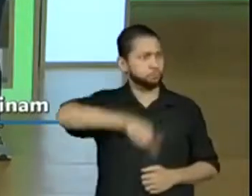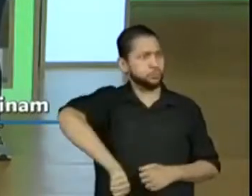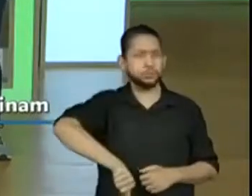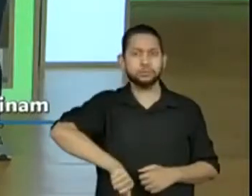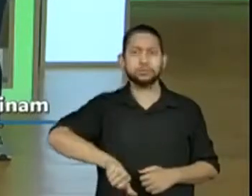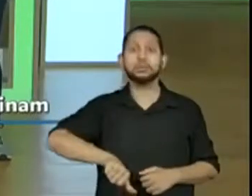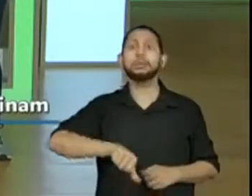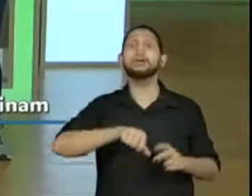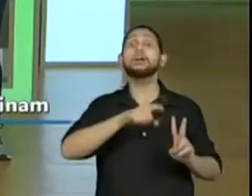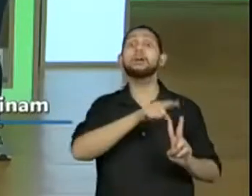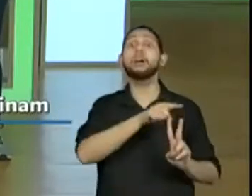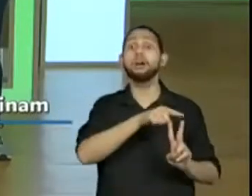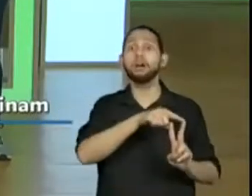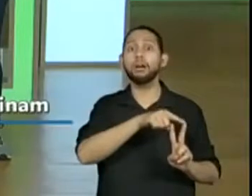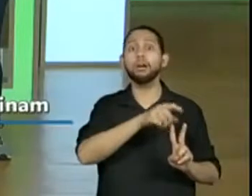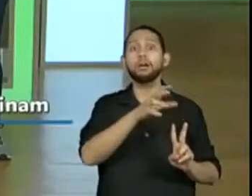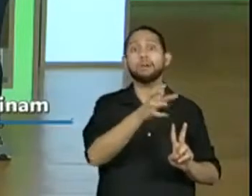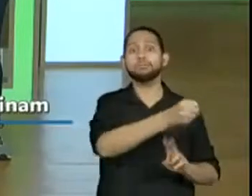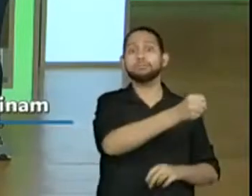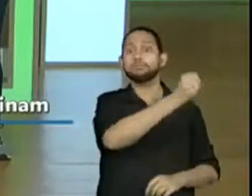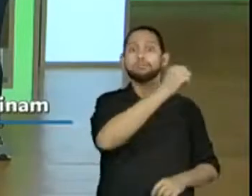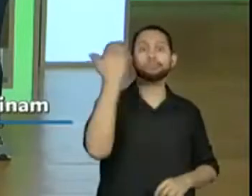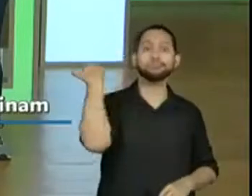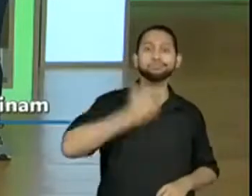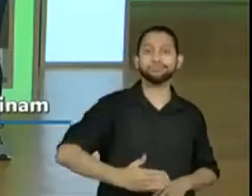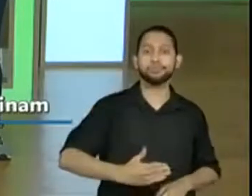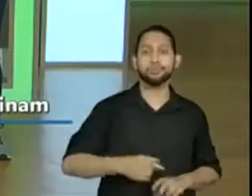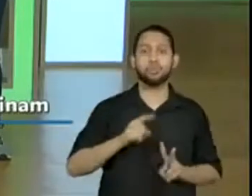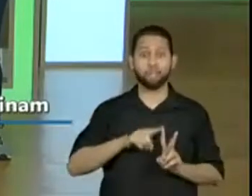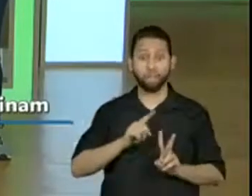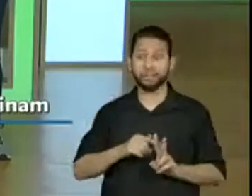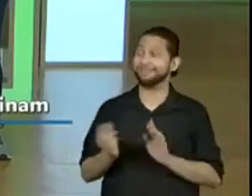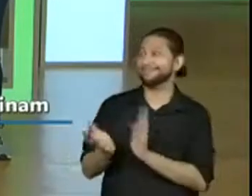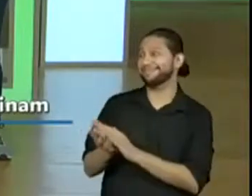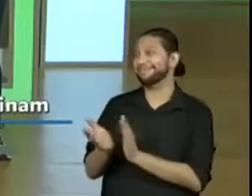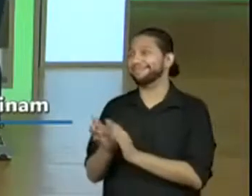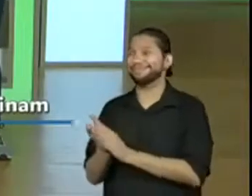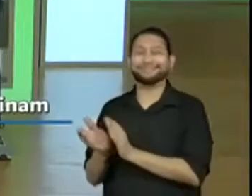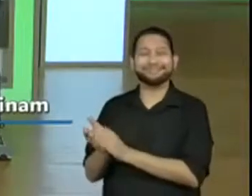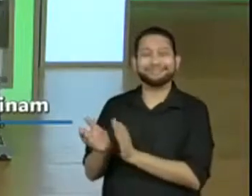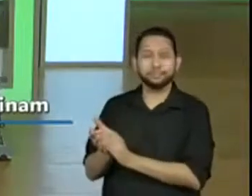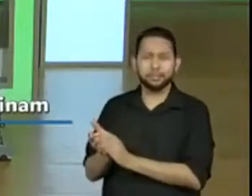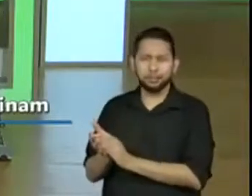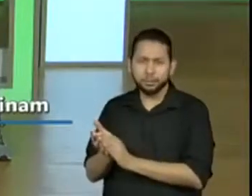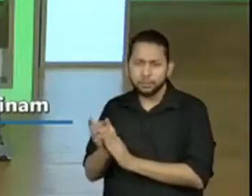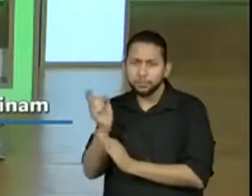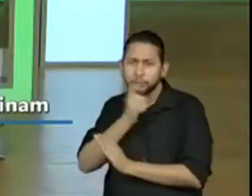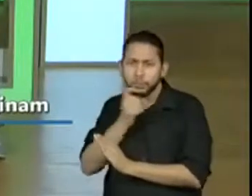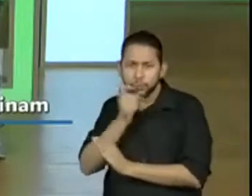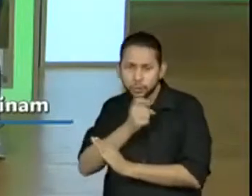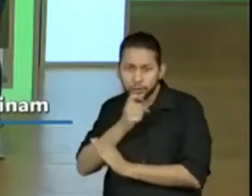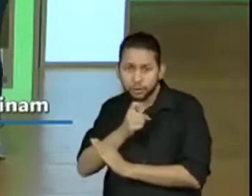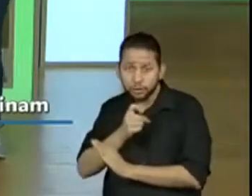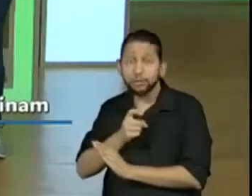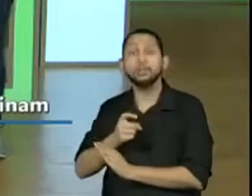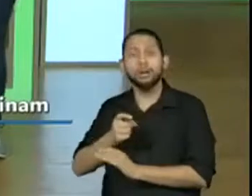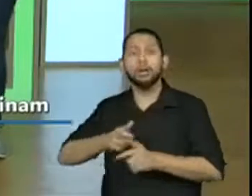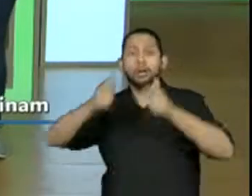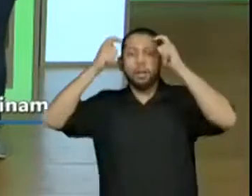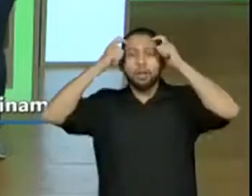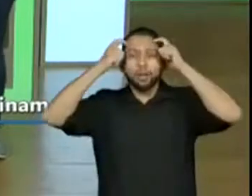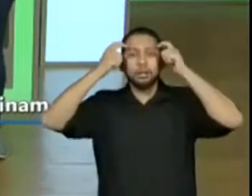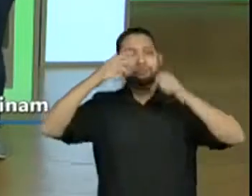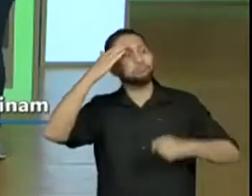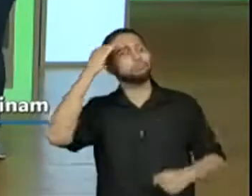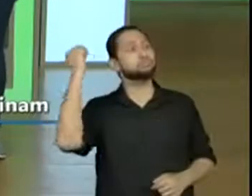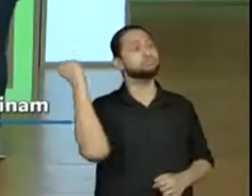perdidos, um foi o bajulador e se deu bem e o outro que disse a verdade acabou se dando muito mal no fim da história.